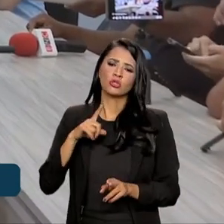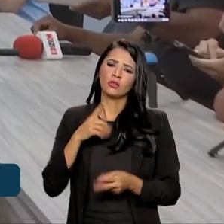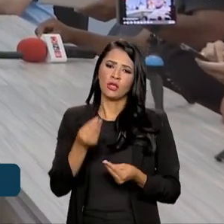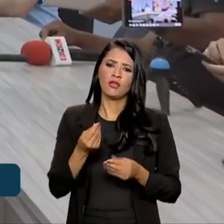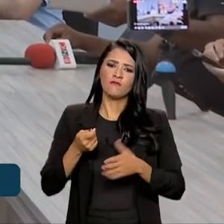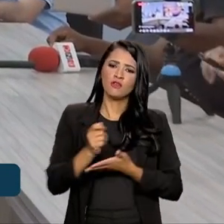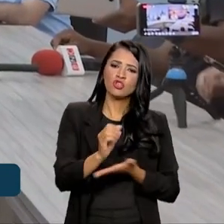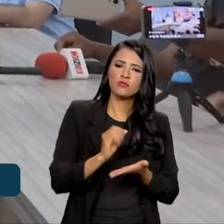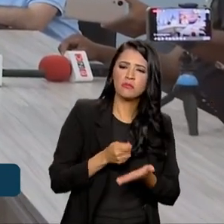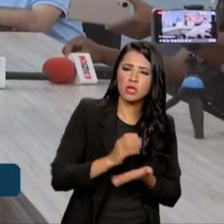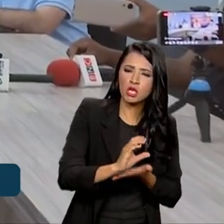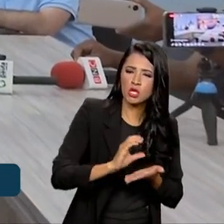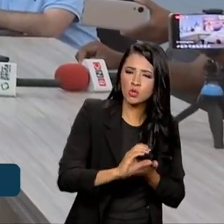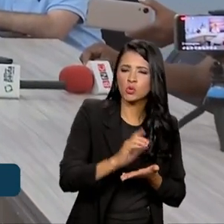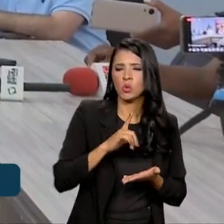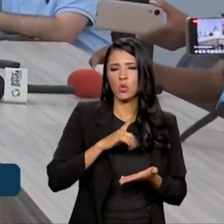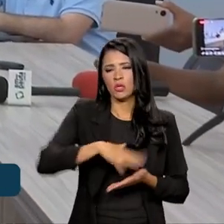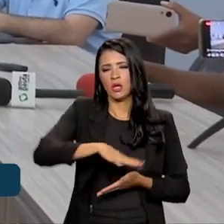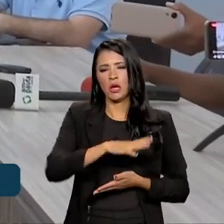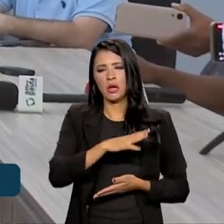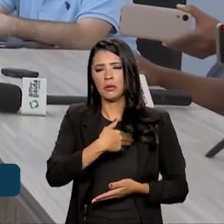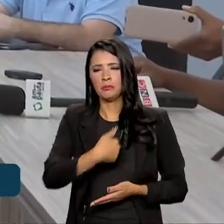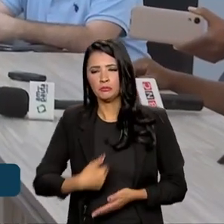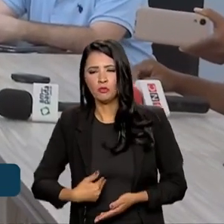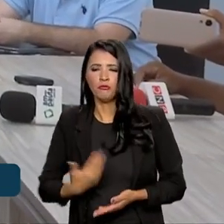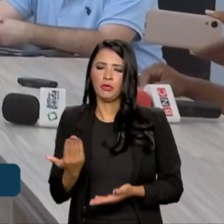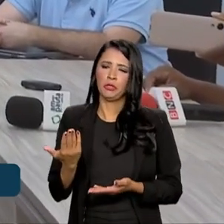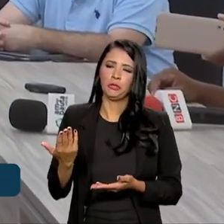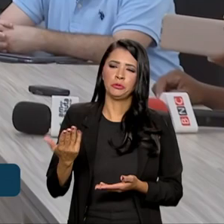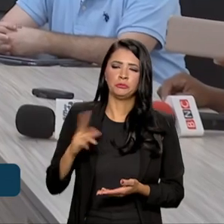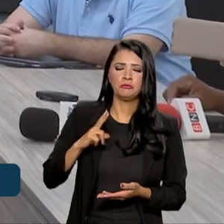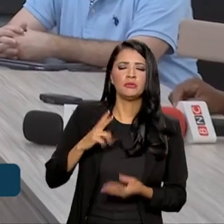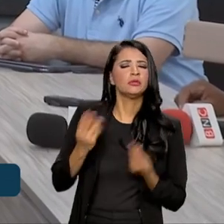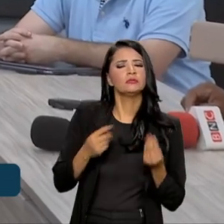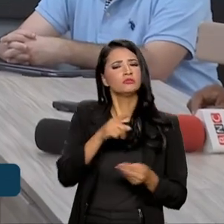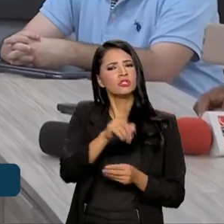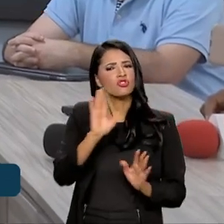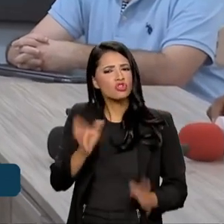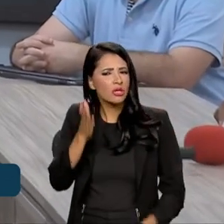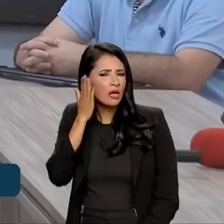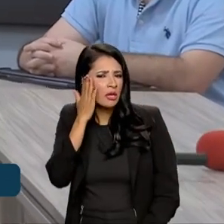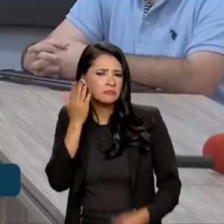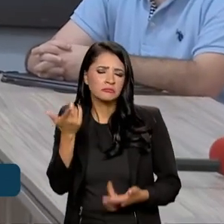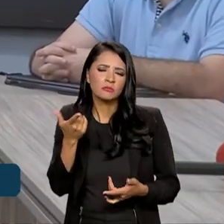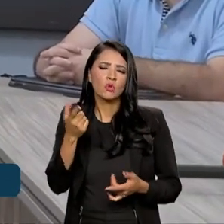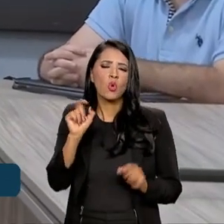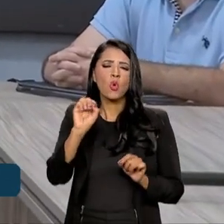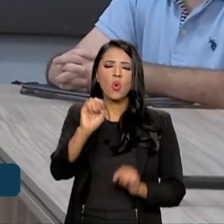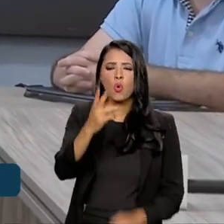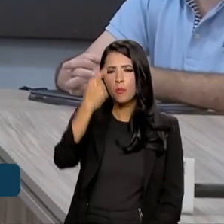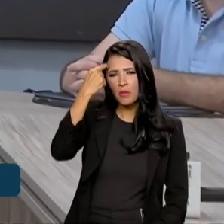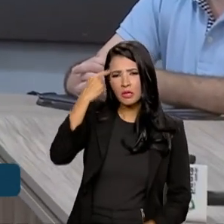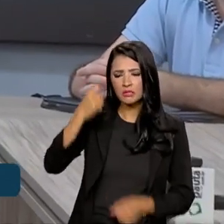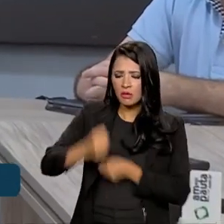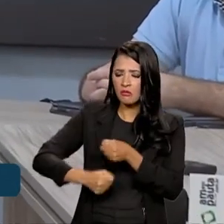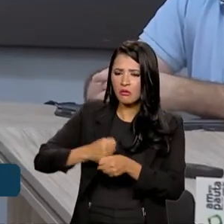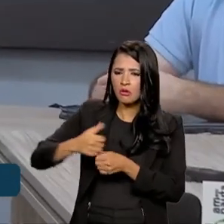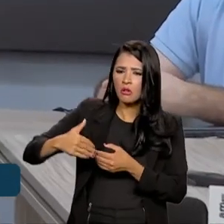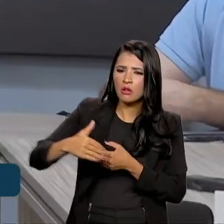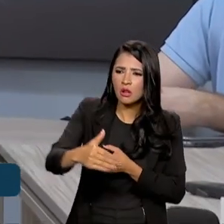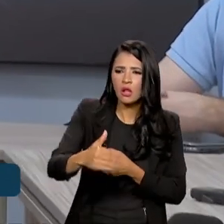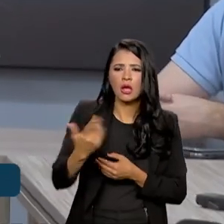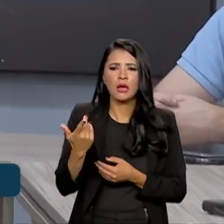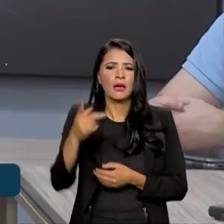investimentos, seja no setor público, no setor privado, o que o senhor já tem ou o que o senhor pensa para os próximos anos em nível de